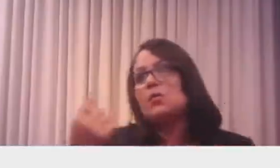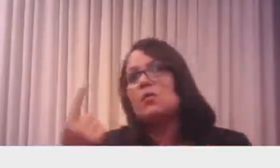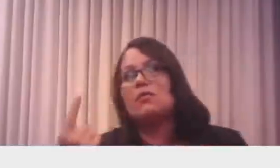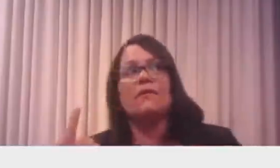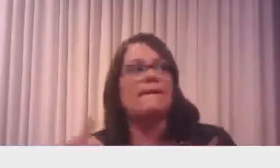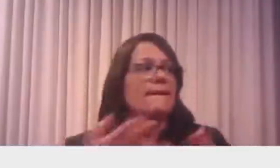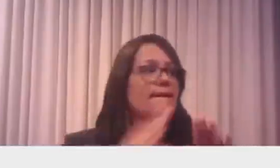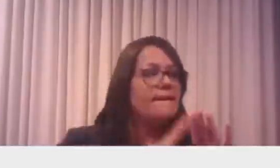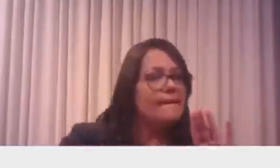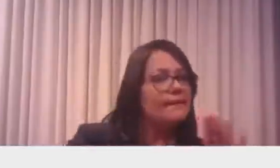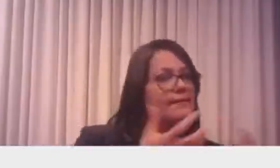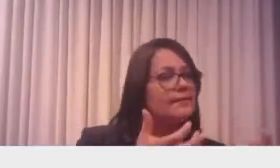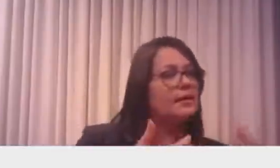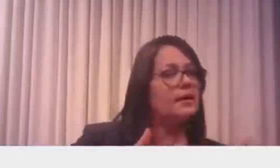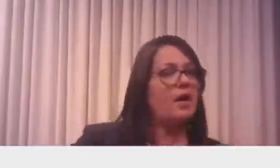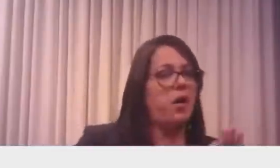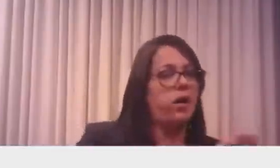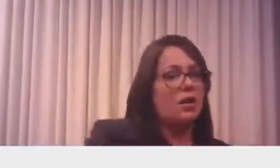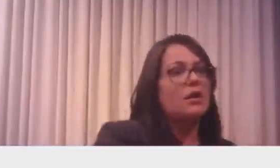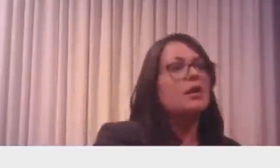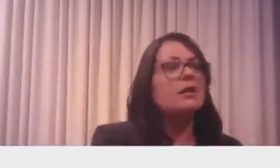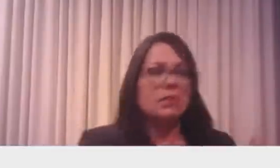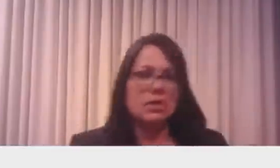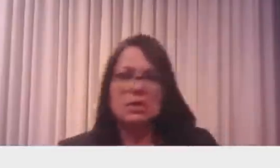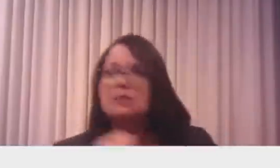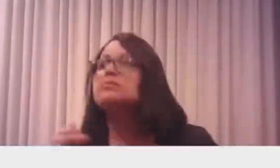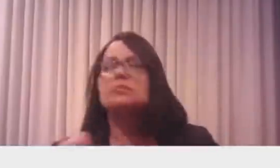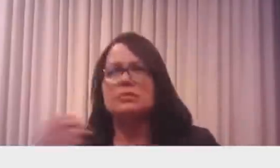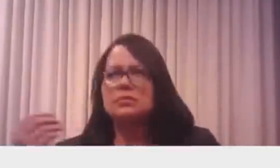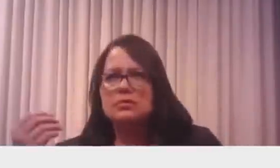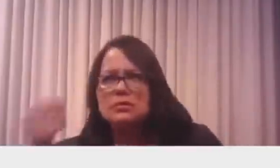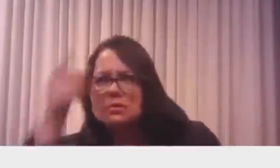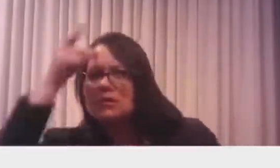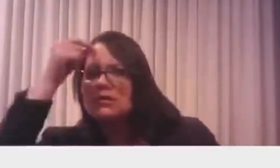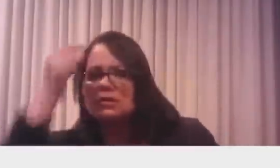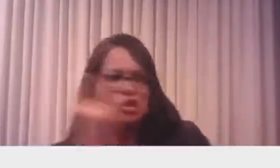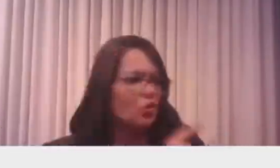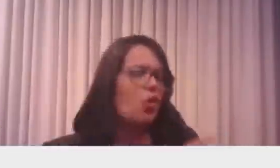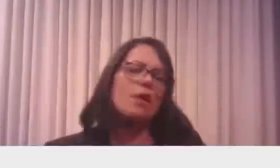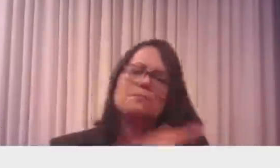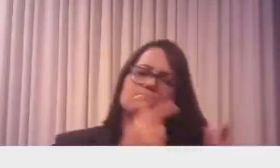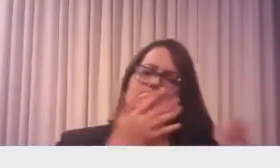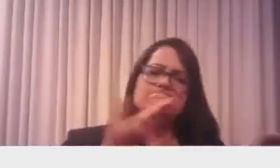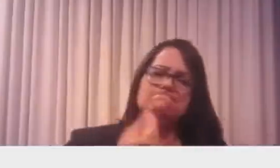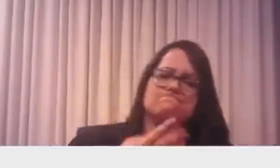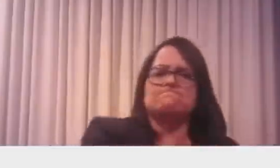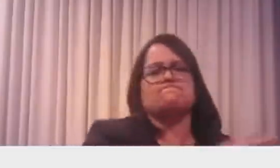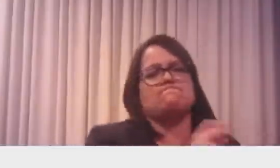querer se dar bem? Pode. Se a gente descobrir, a vai para cima. Agora, não é